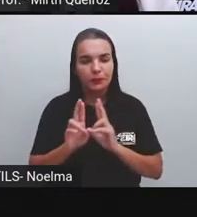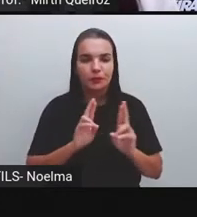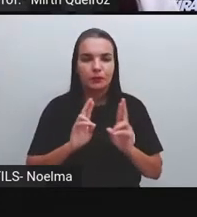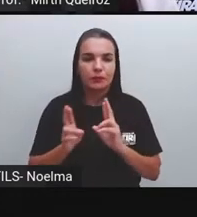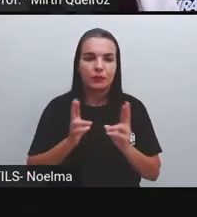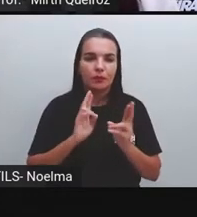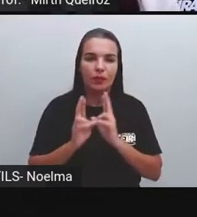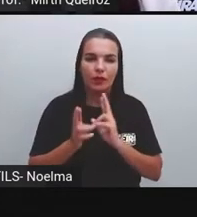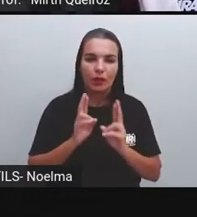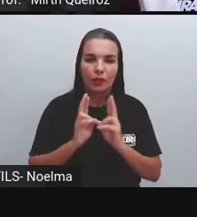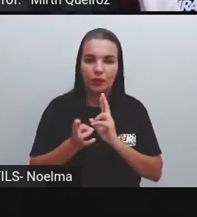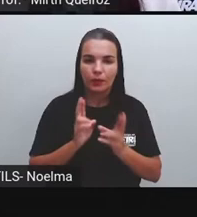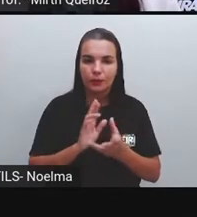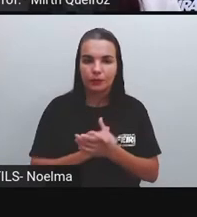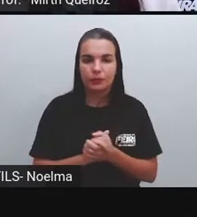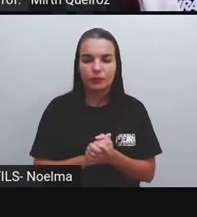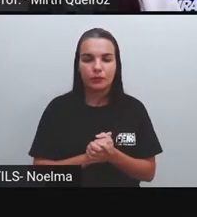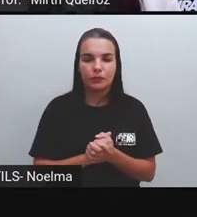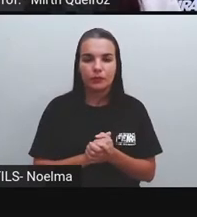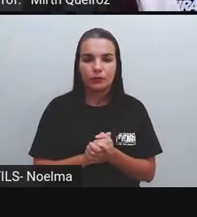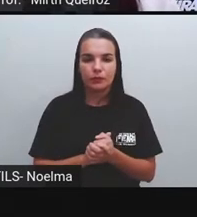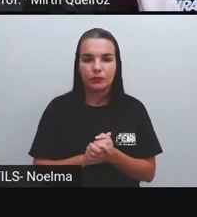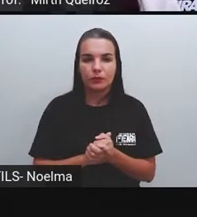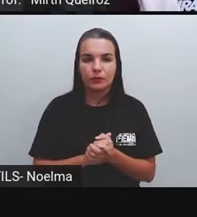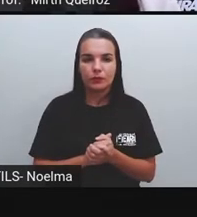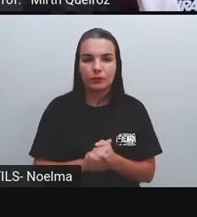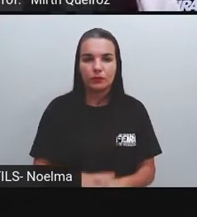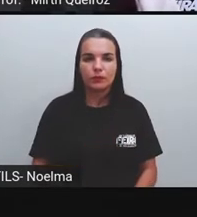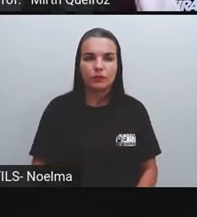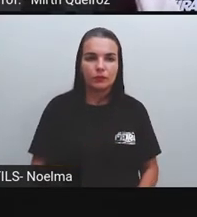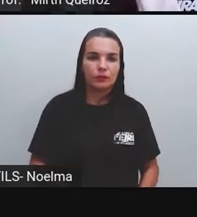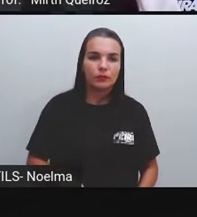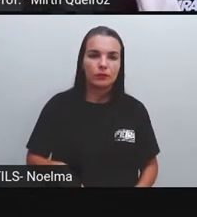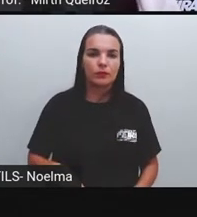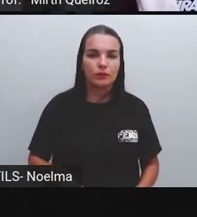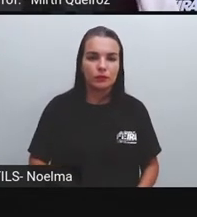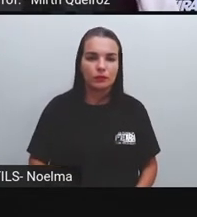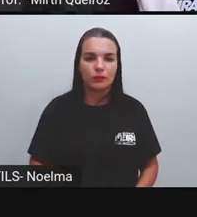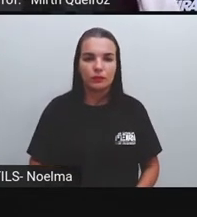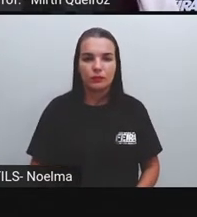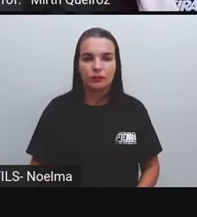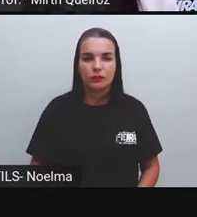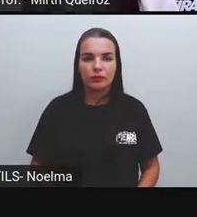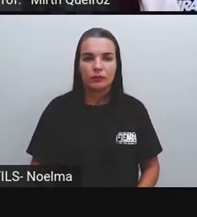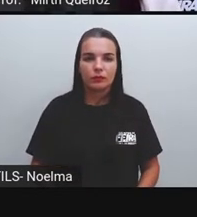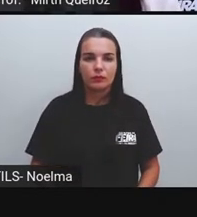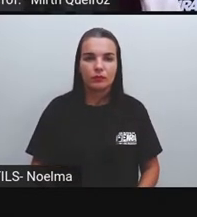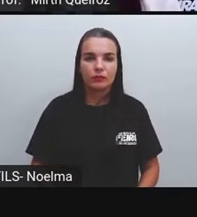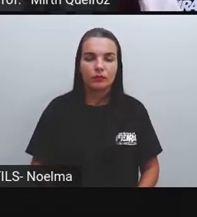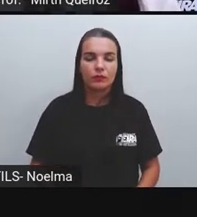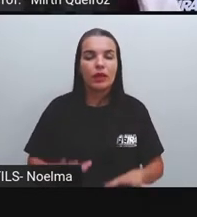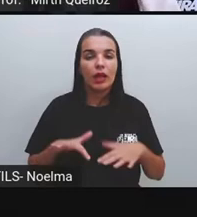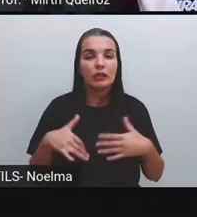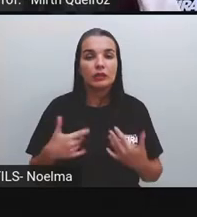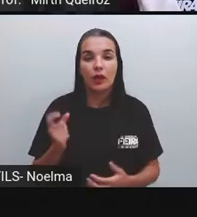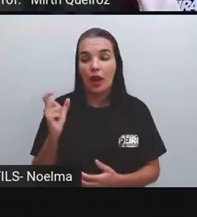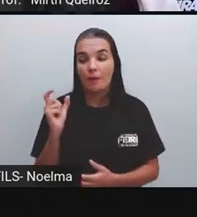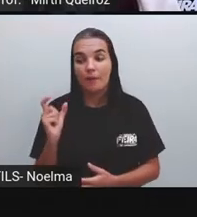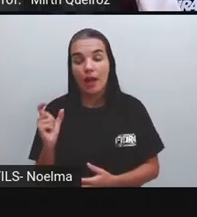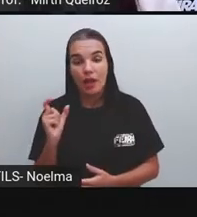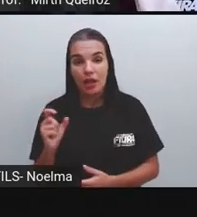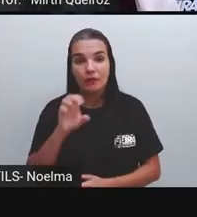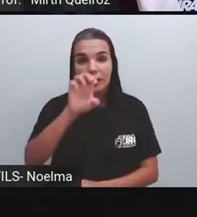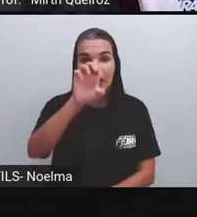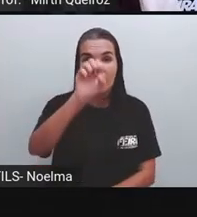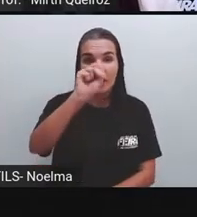acabou entrando nas paisagens naturais e transformando-as. A palavra espaço,